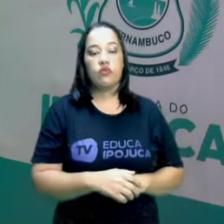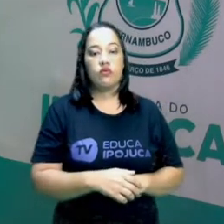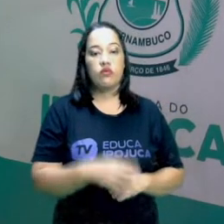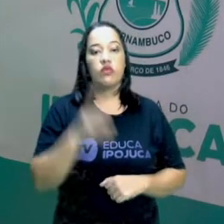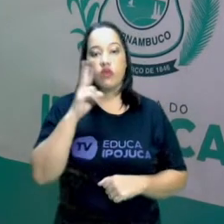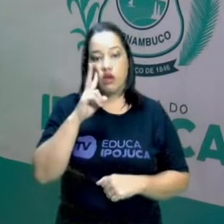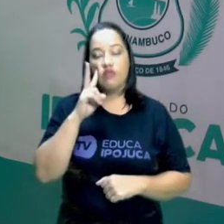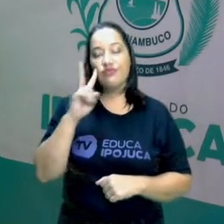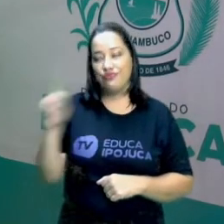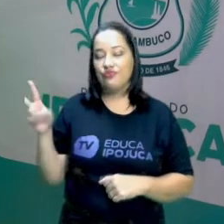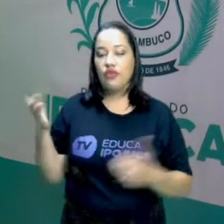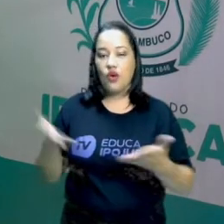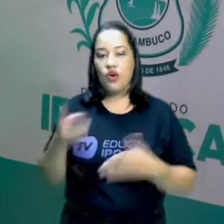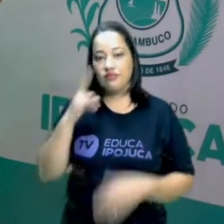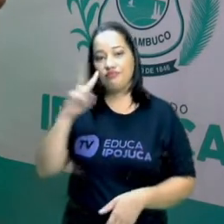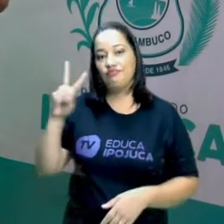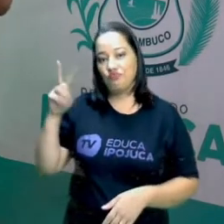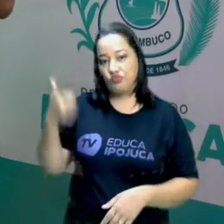Observe com atenção.